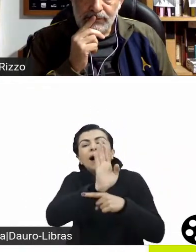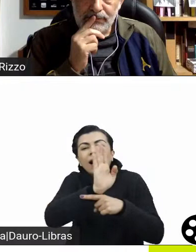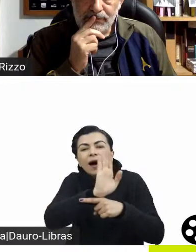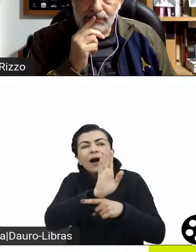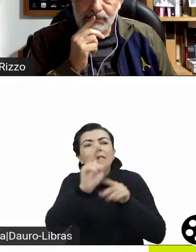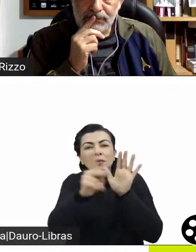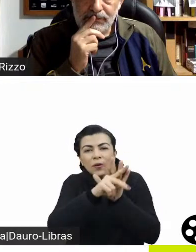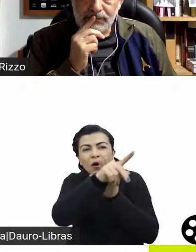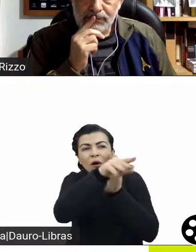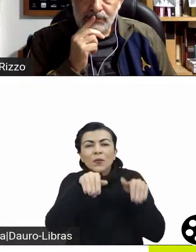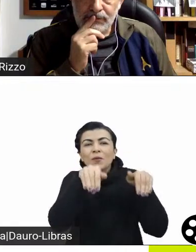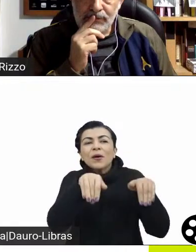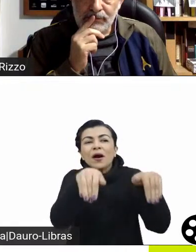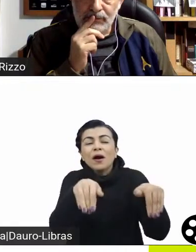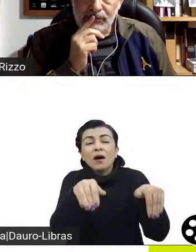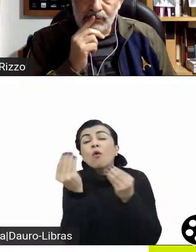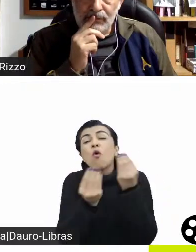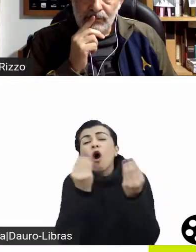gerações.